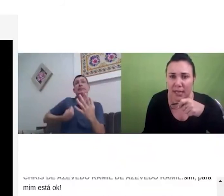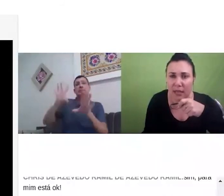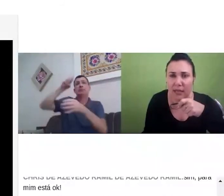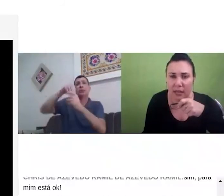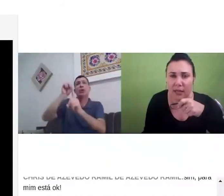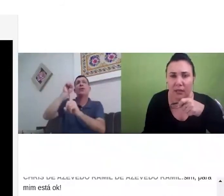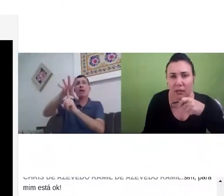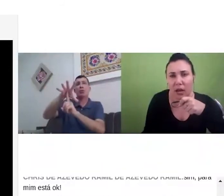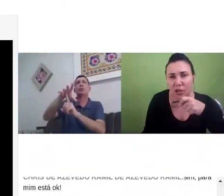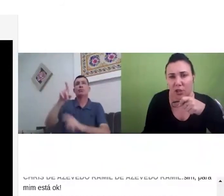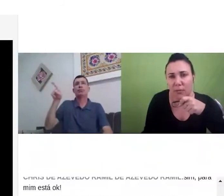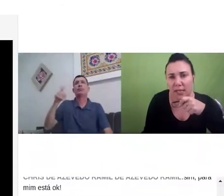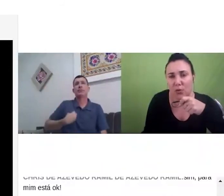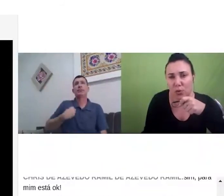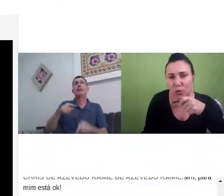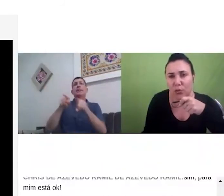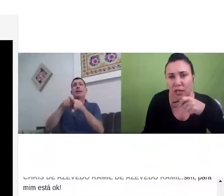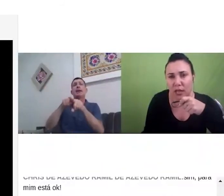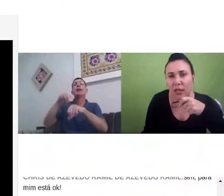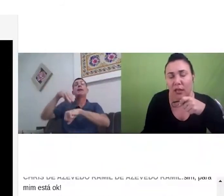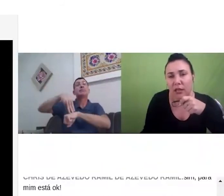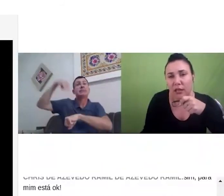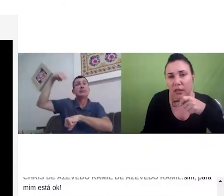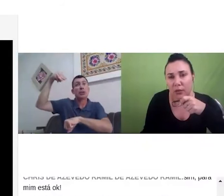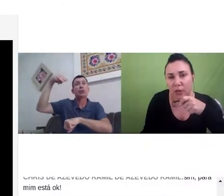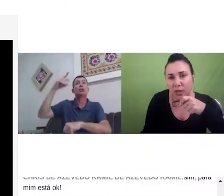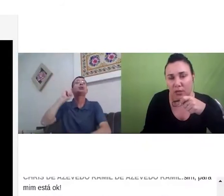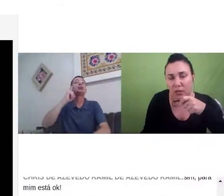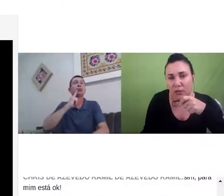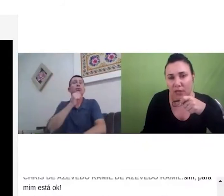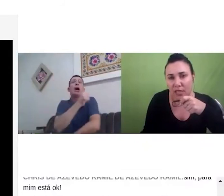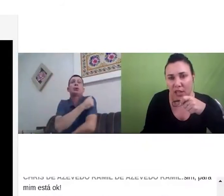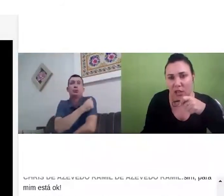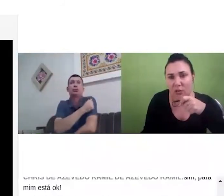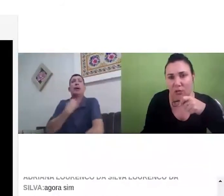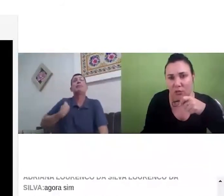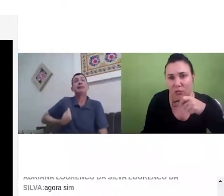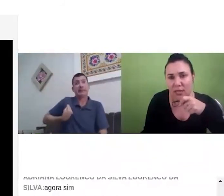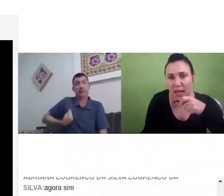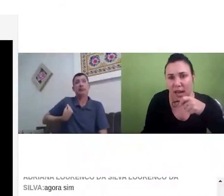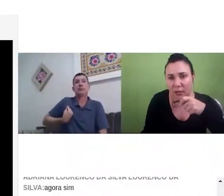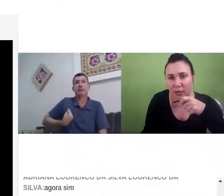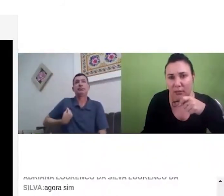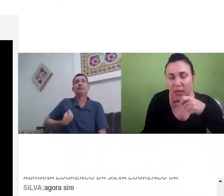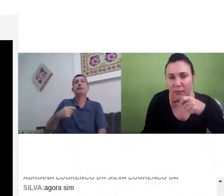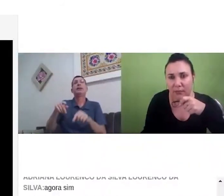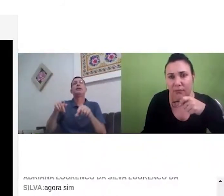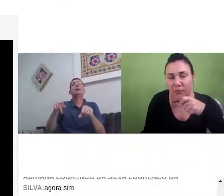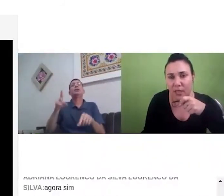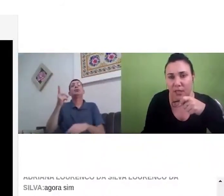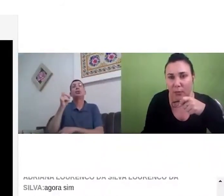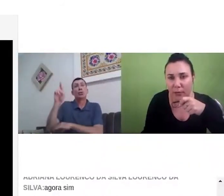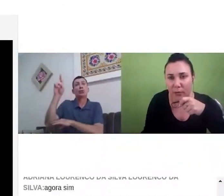mas tem acredito mais cinco surdos né? graduando na universidade tem surdos no mestrado também